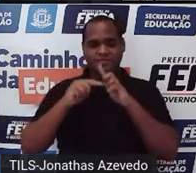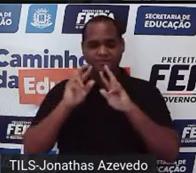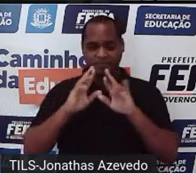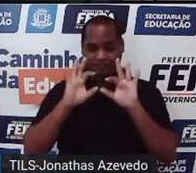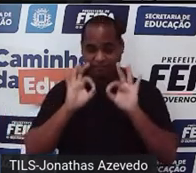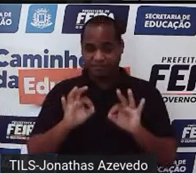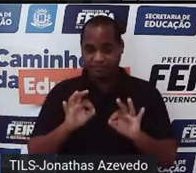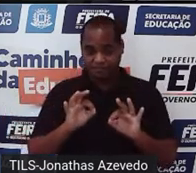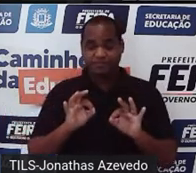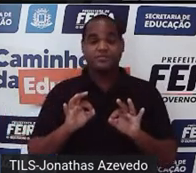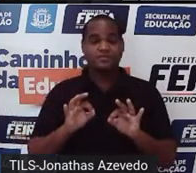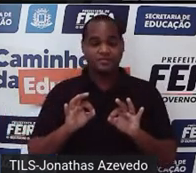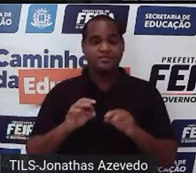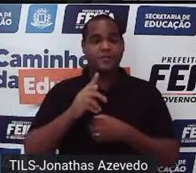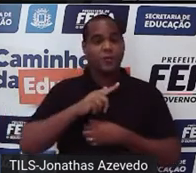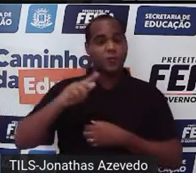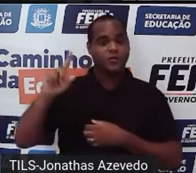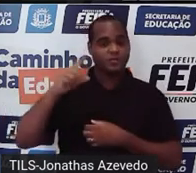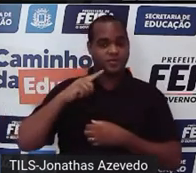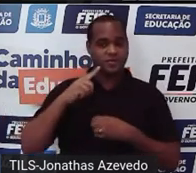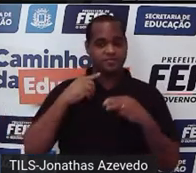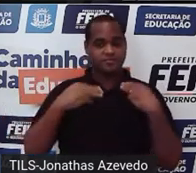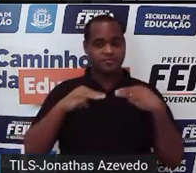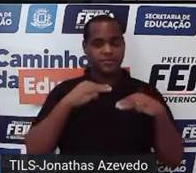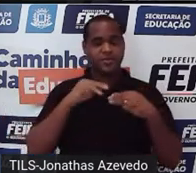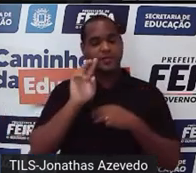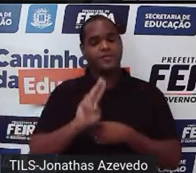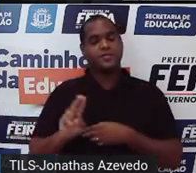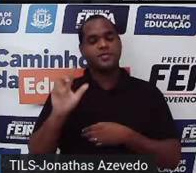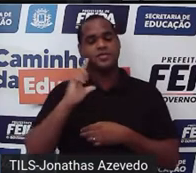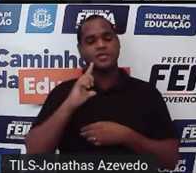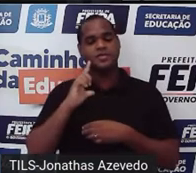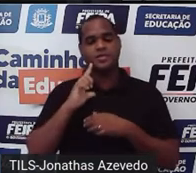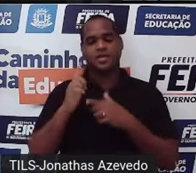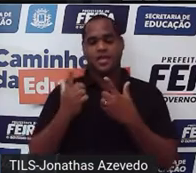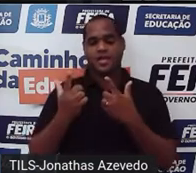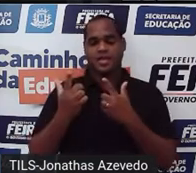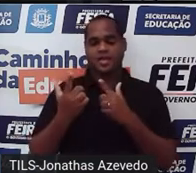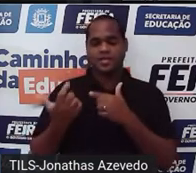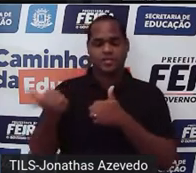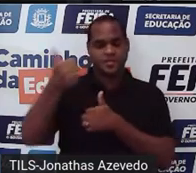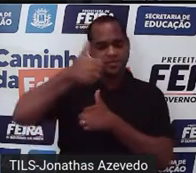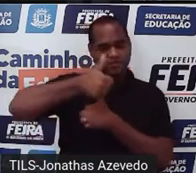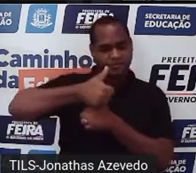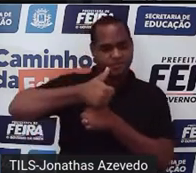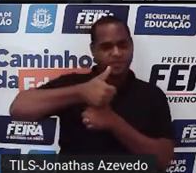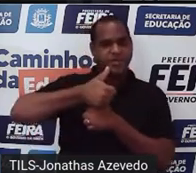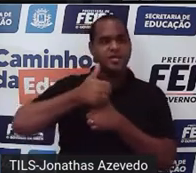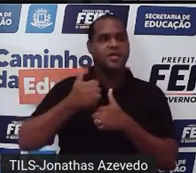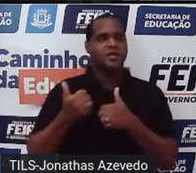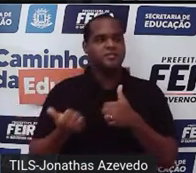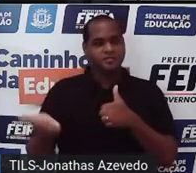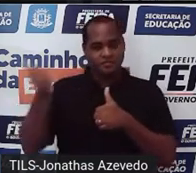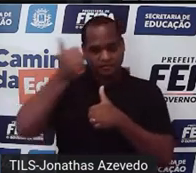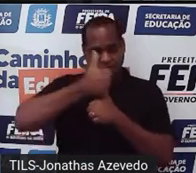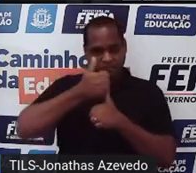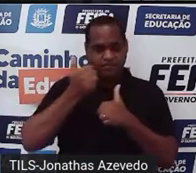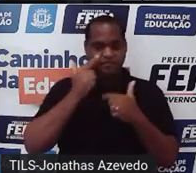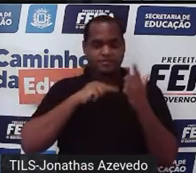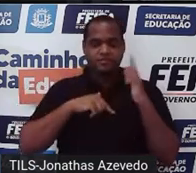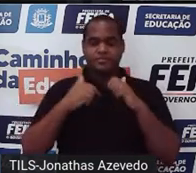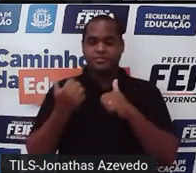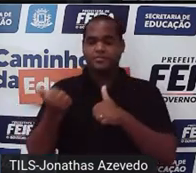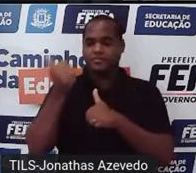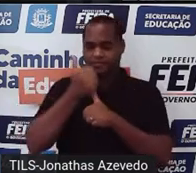sistema. O outro método foi usando a substituição, tá? Depois a gente